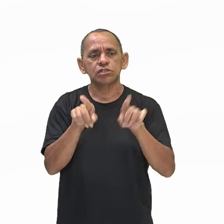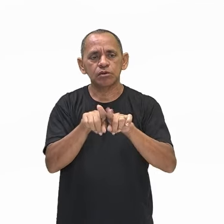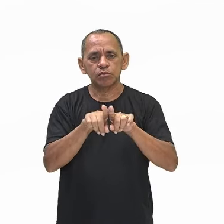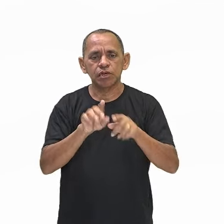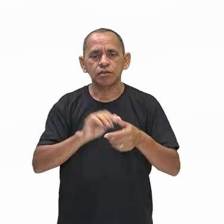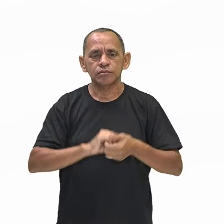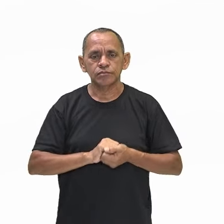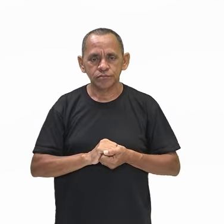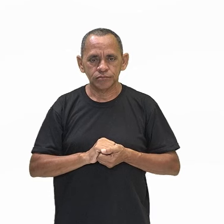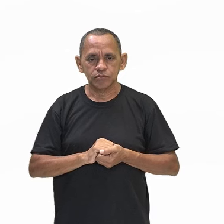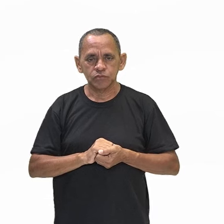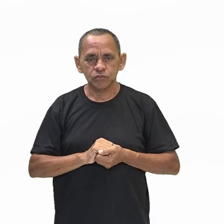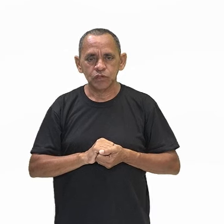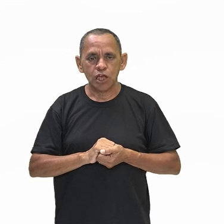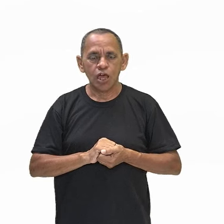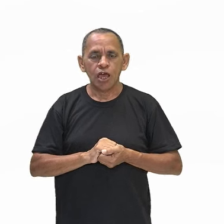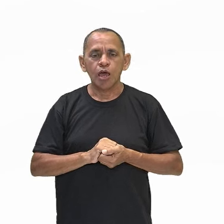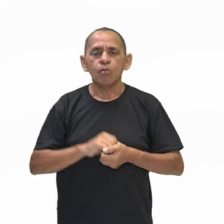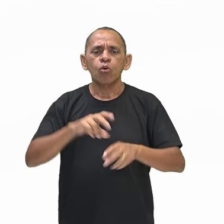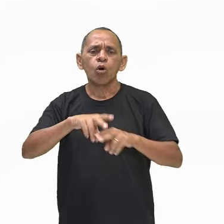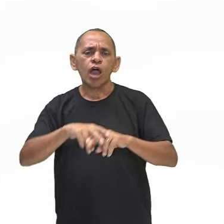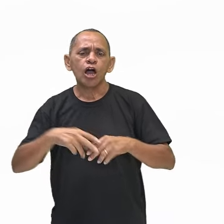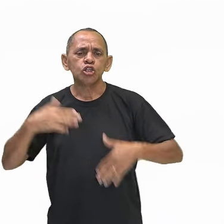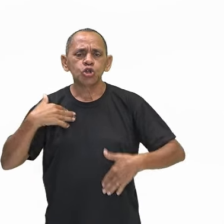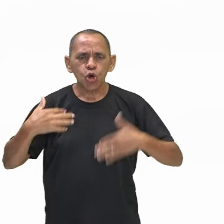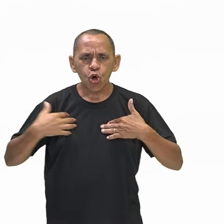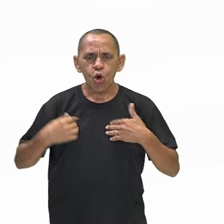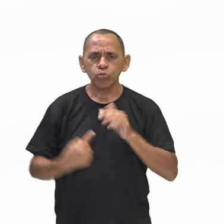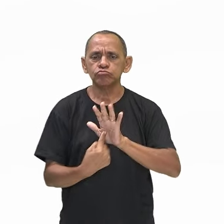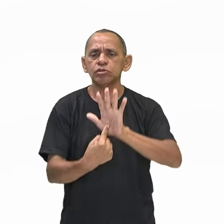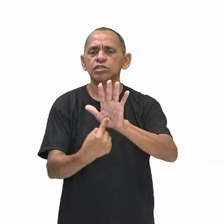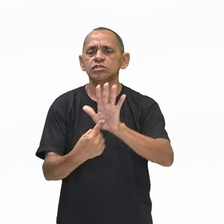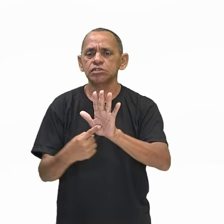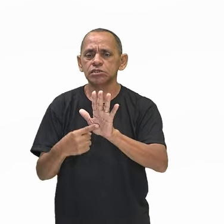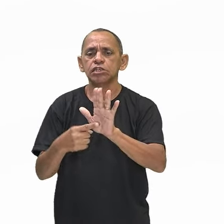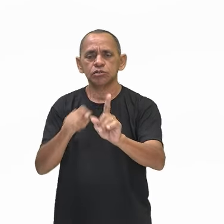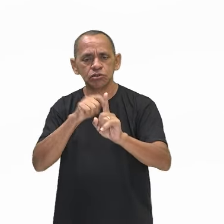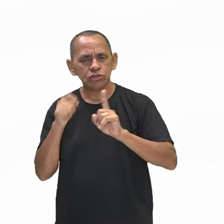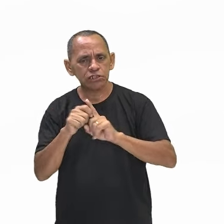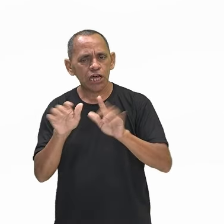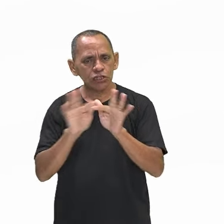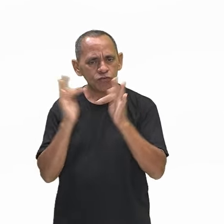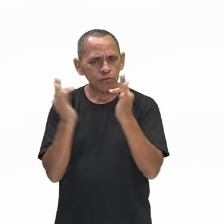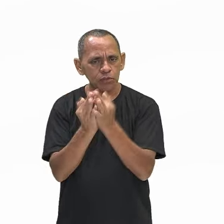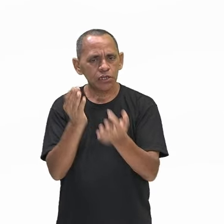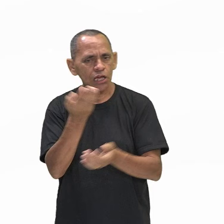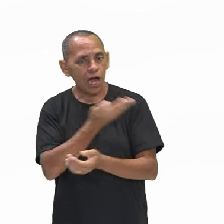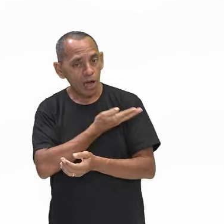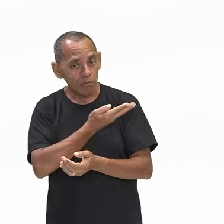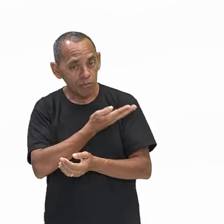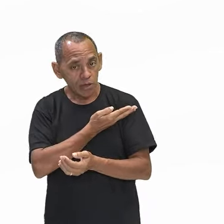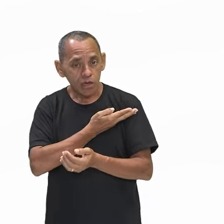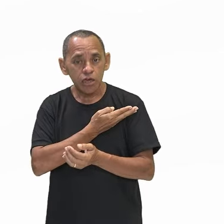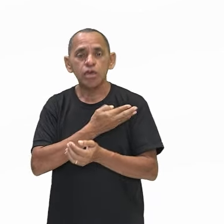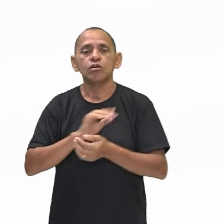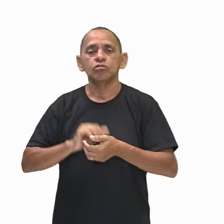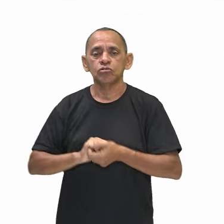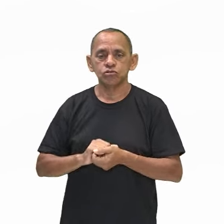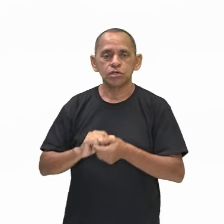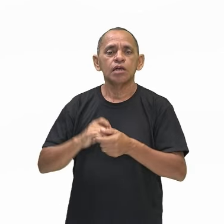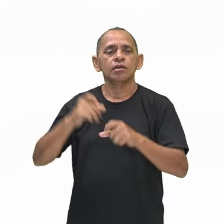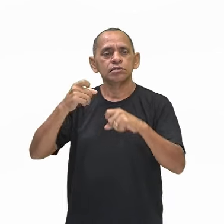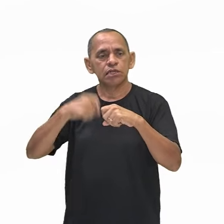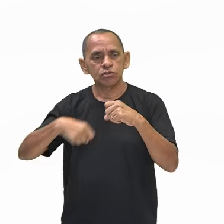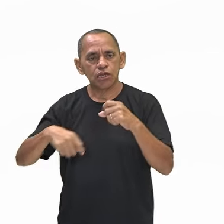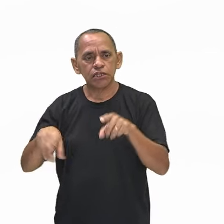que todos se apresentam à sociedade, à família, aos amigos, aos afetos, à sexualidade,